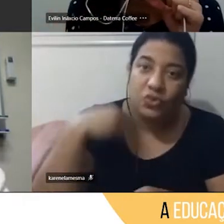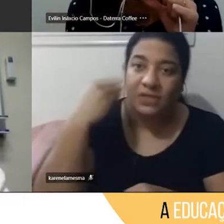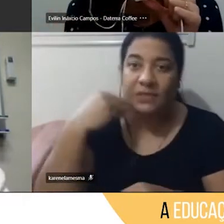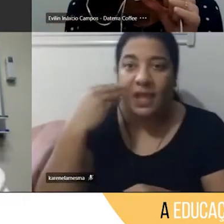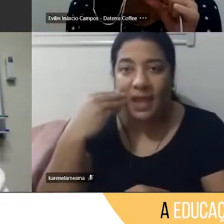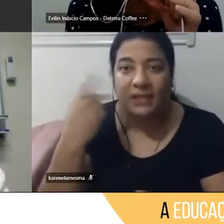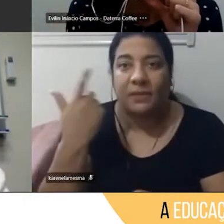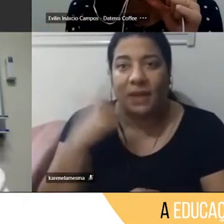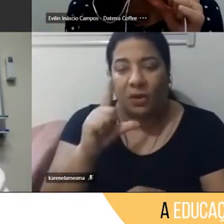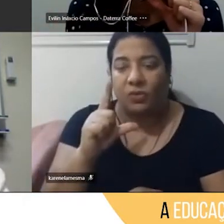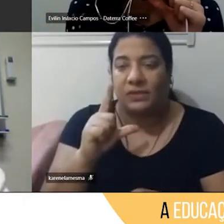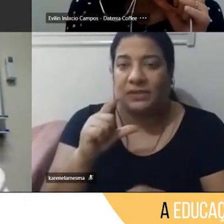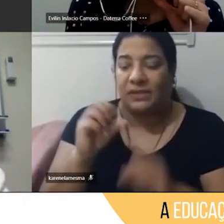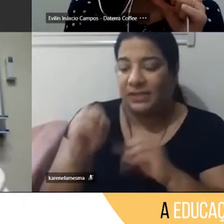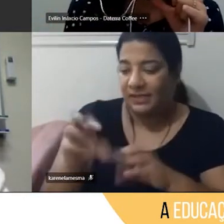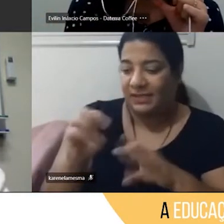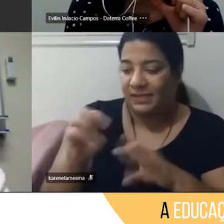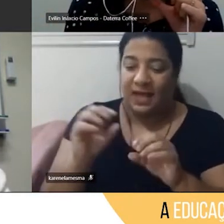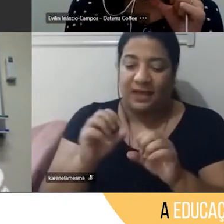trabalhar com os alunos à distância.